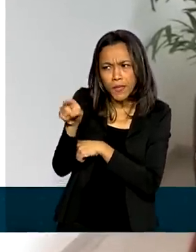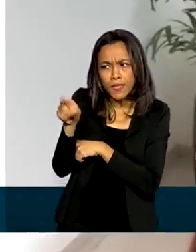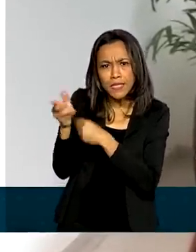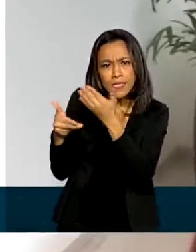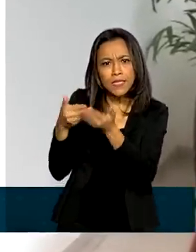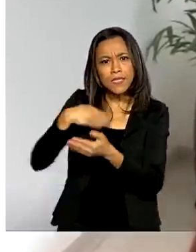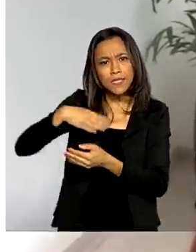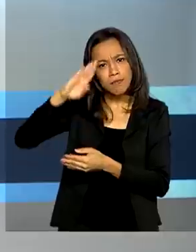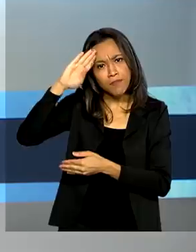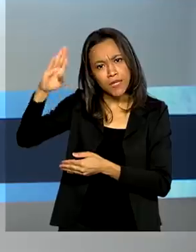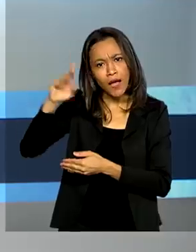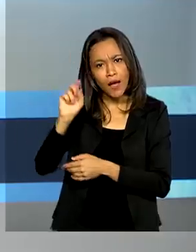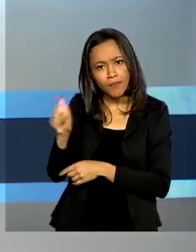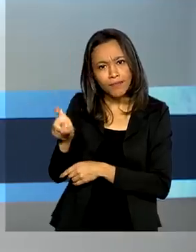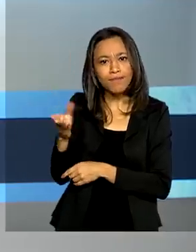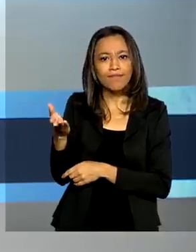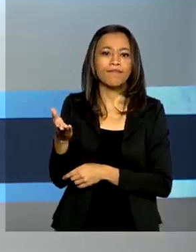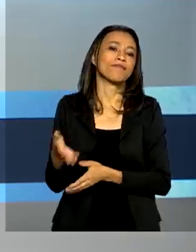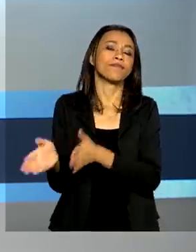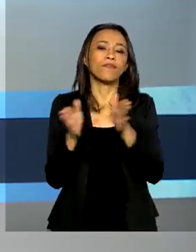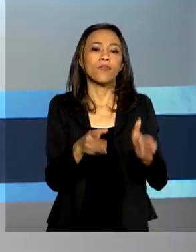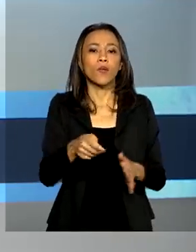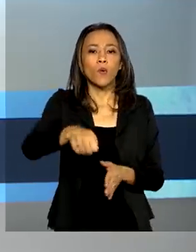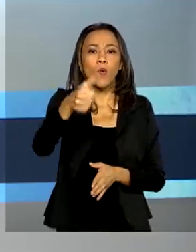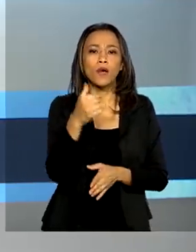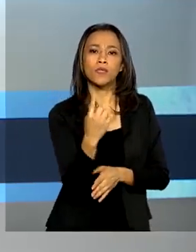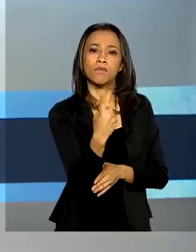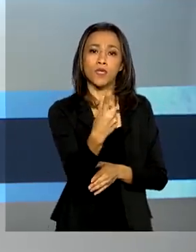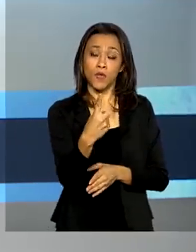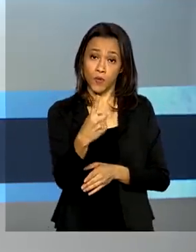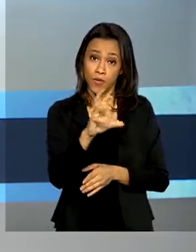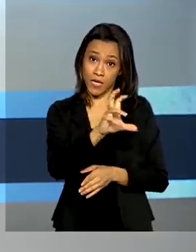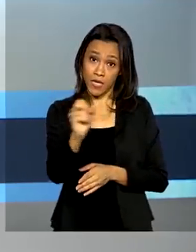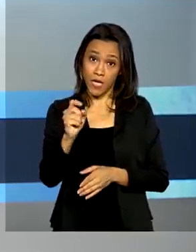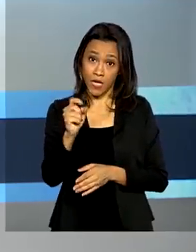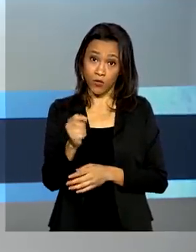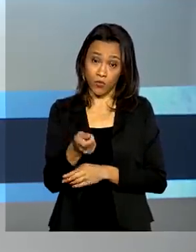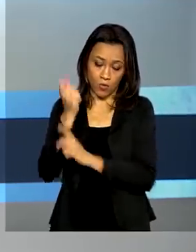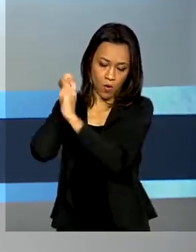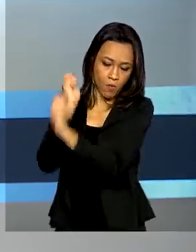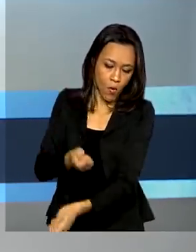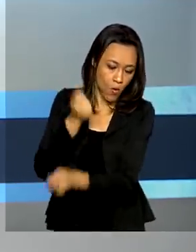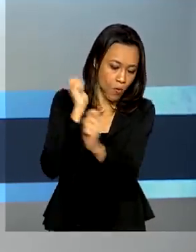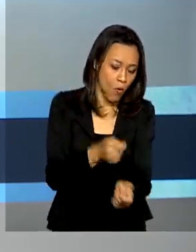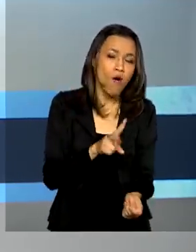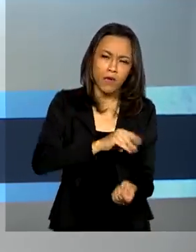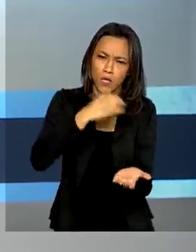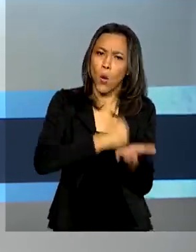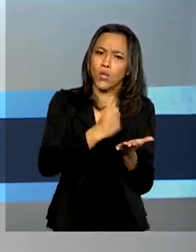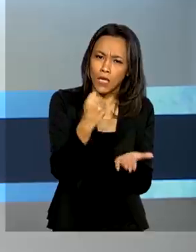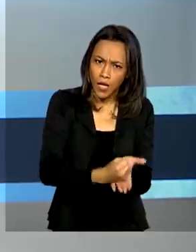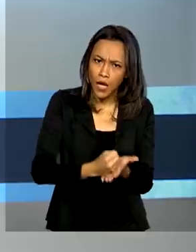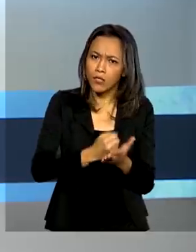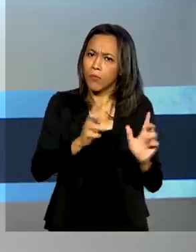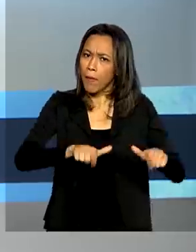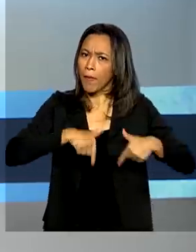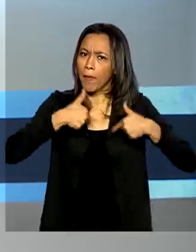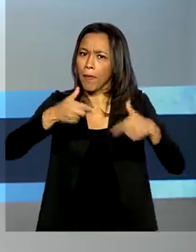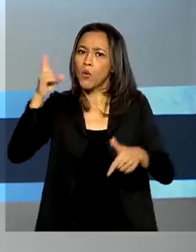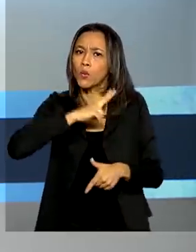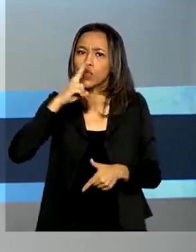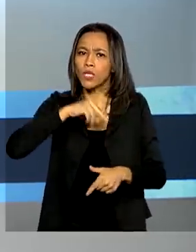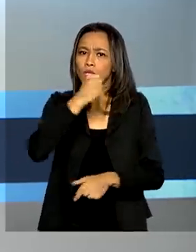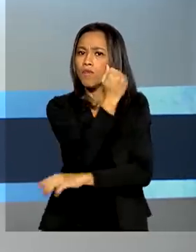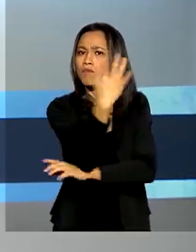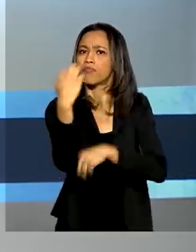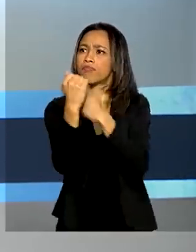militar. E quase 1.500 brigadistas vão ser contratados para atuar em situações de emergência ambiental